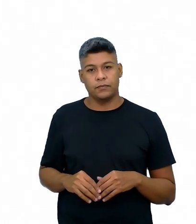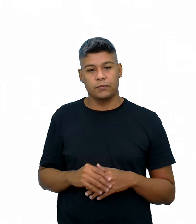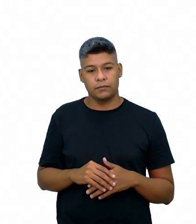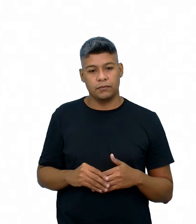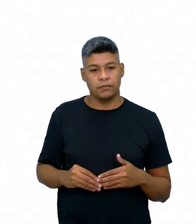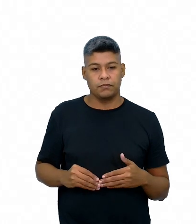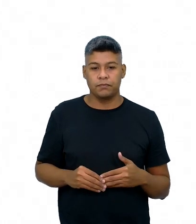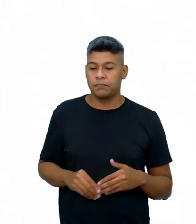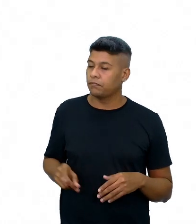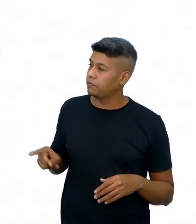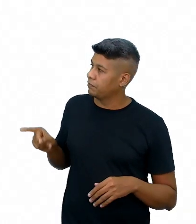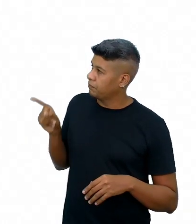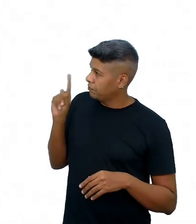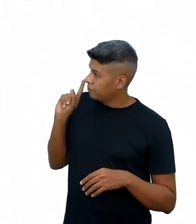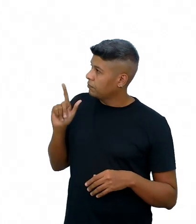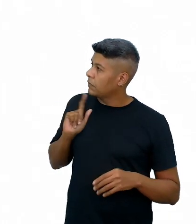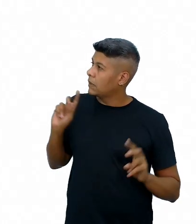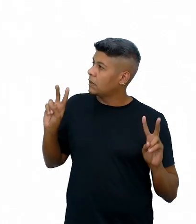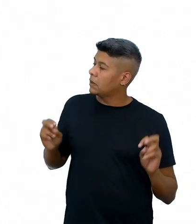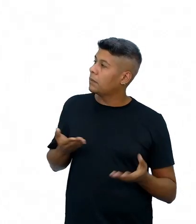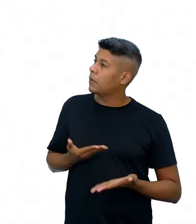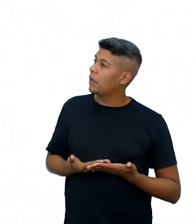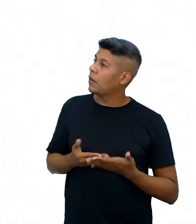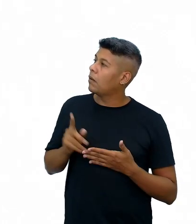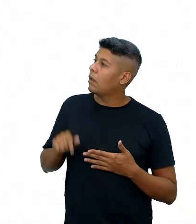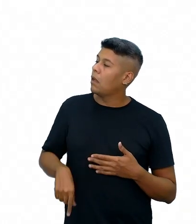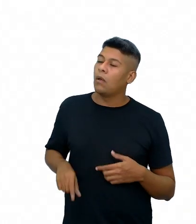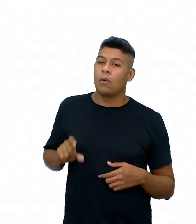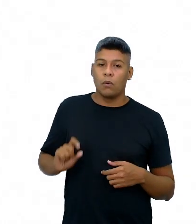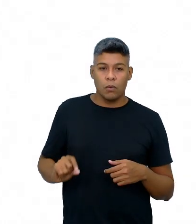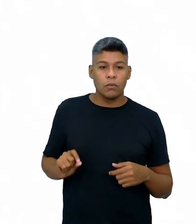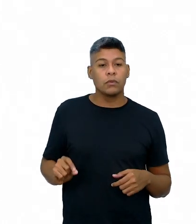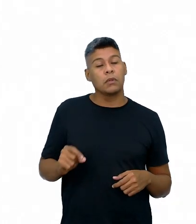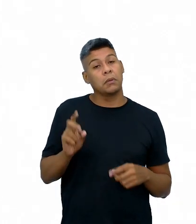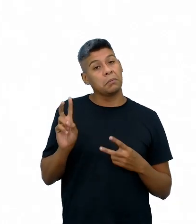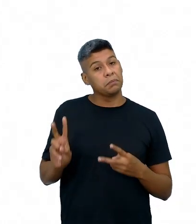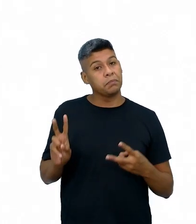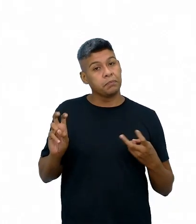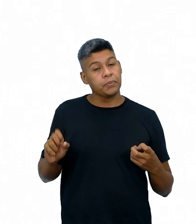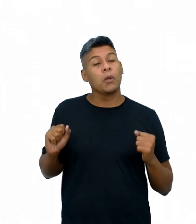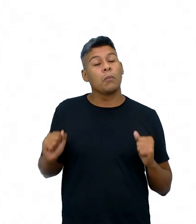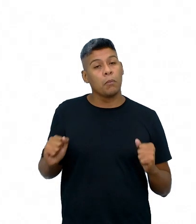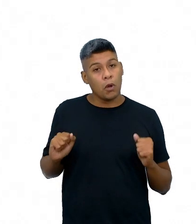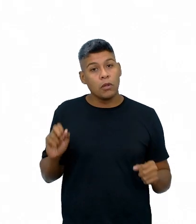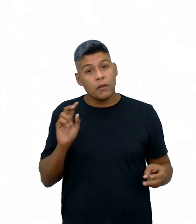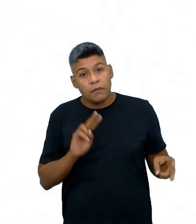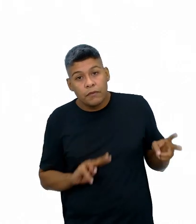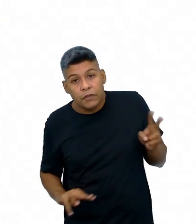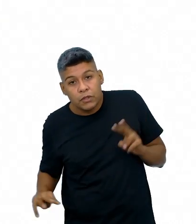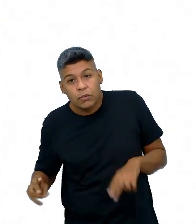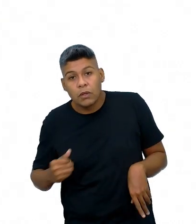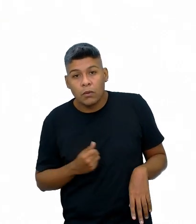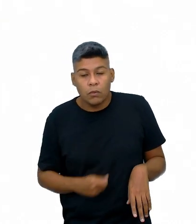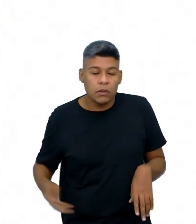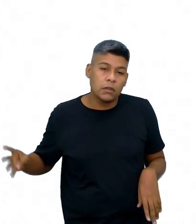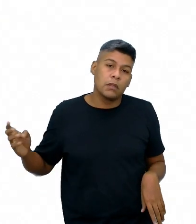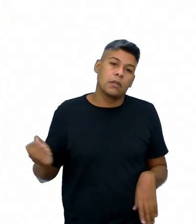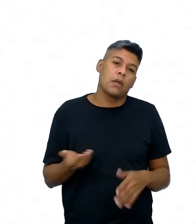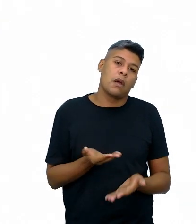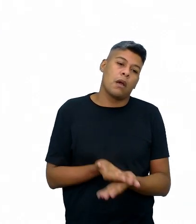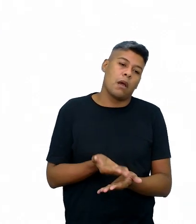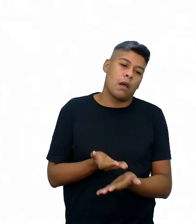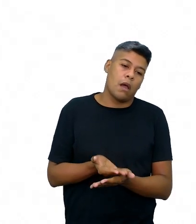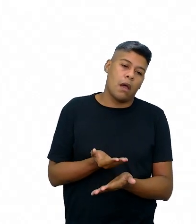Esse quadro, contendo os títulos das aulas, é uma espécie de panorama, né? Então, nós podemos visualizar a quantidade de aulas,